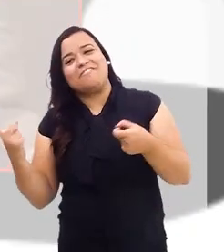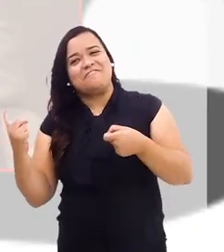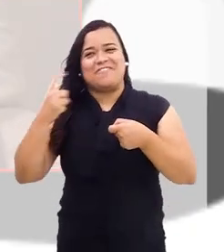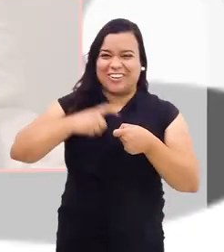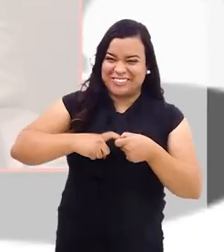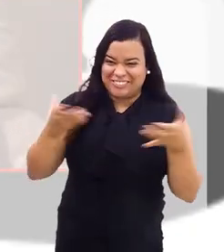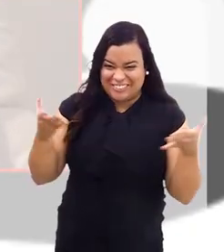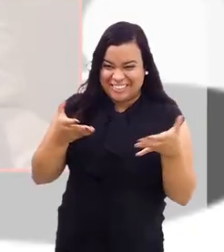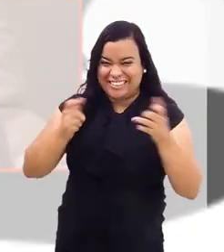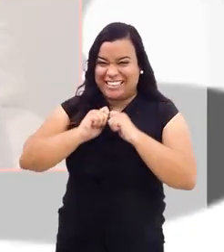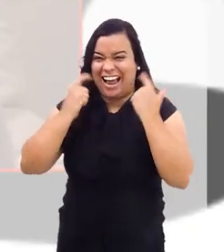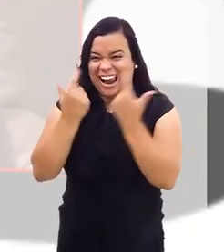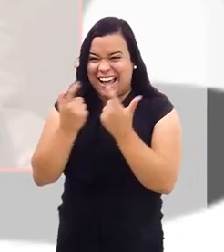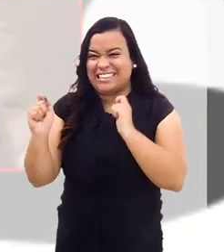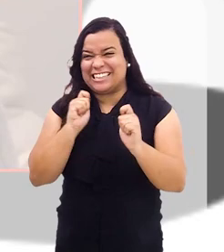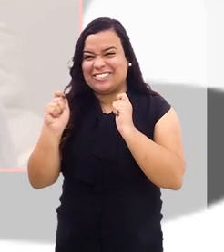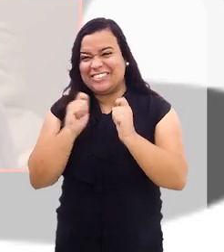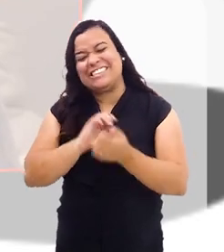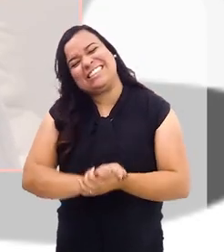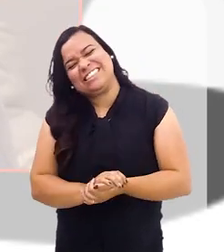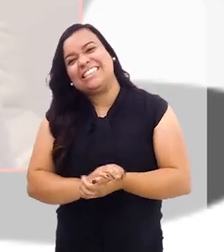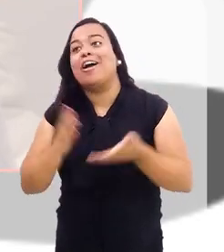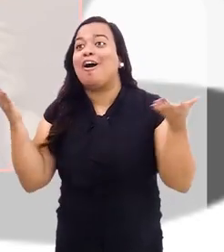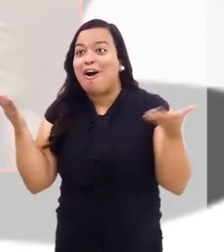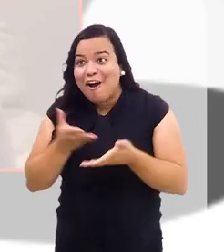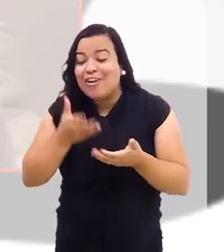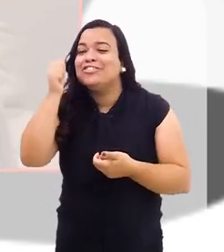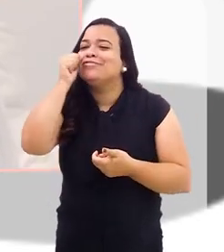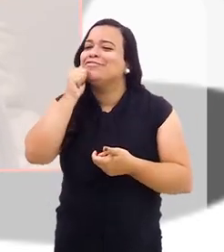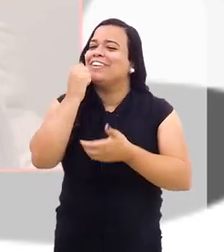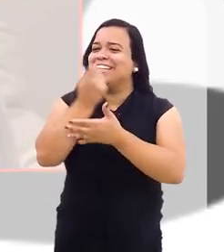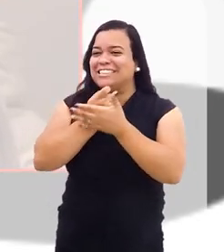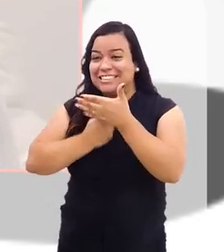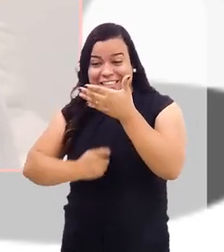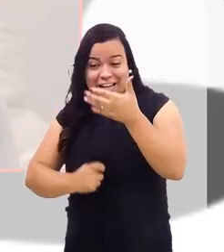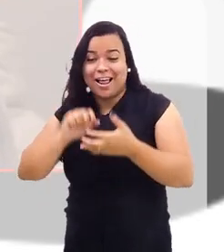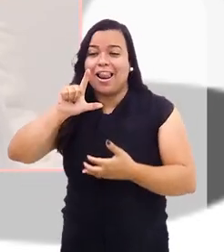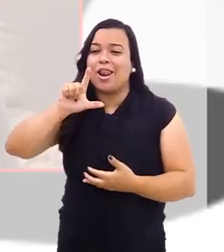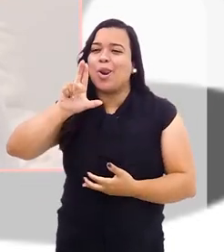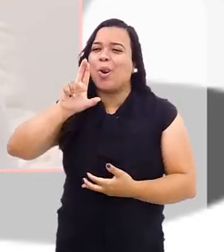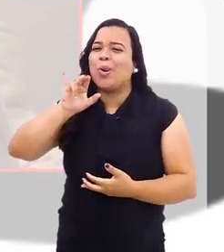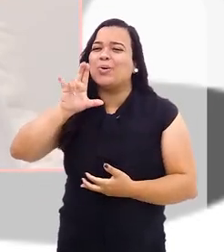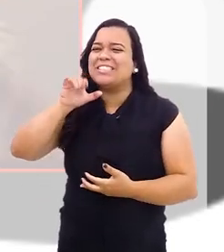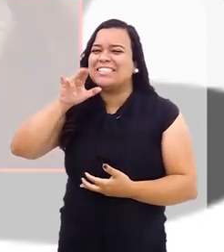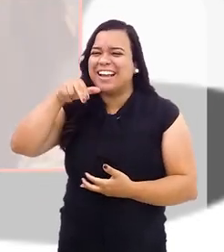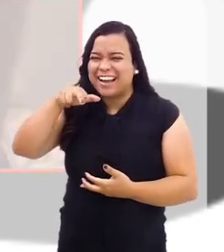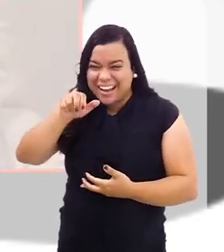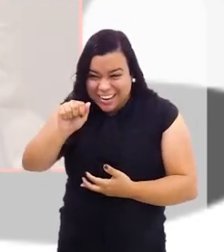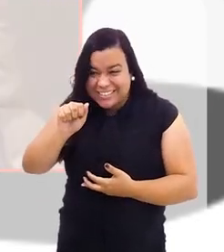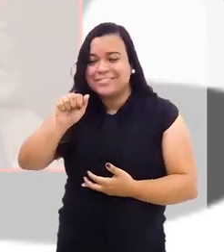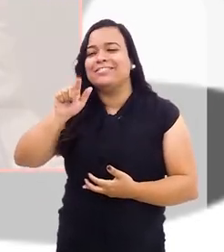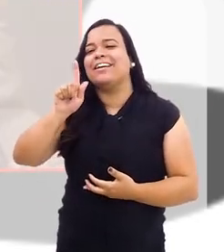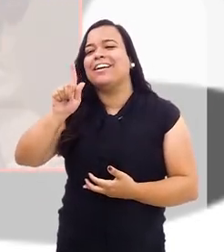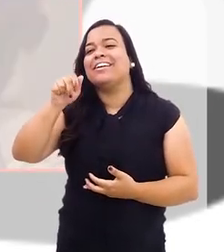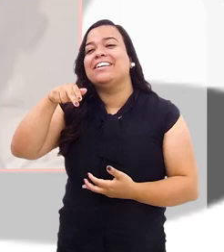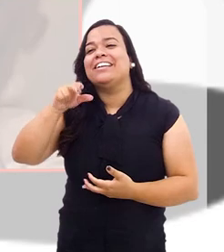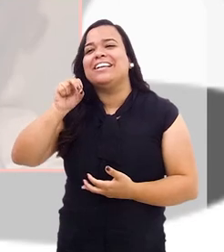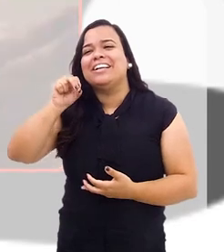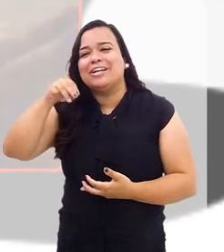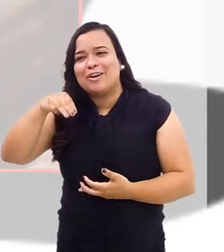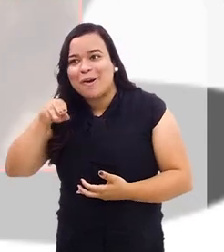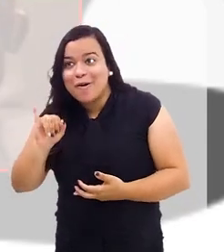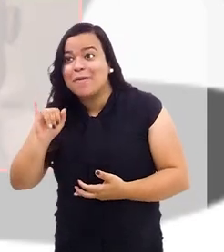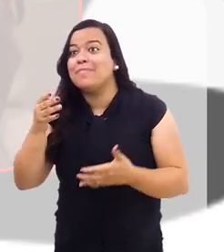Estamos de volta com a Alerja Entrevista, hoje com a escritora Luciana Gnome, que fomos por esse